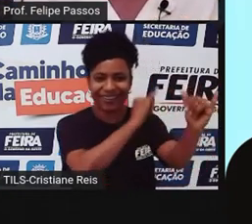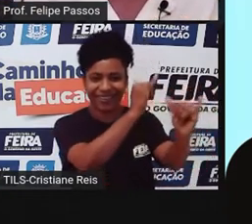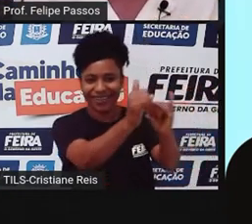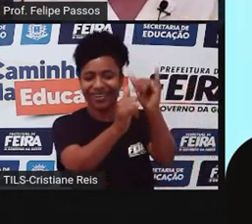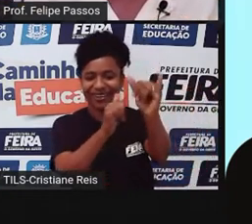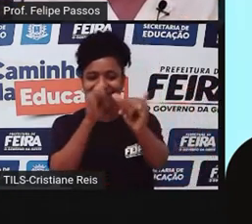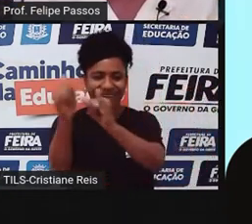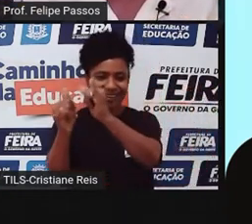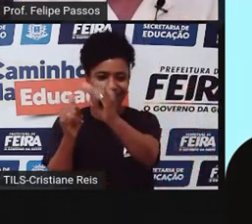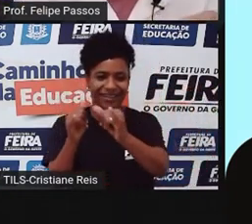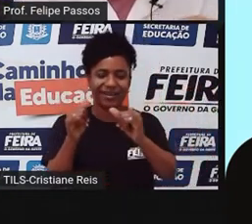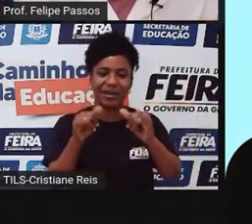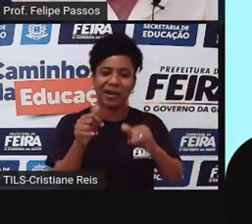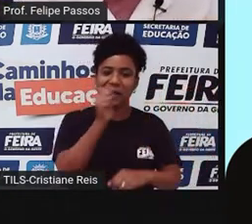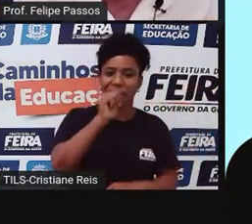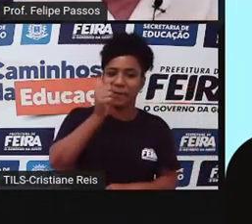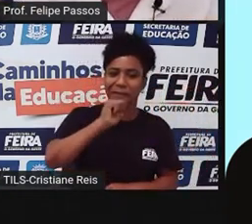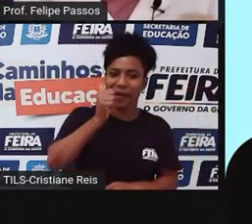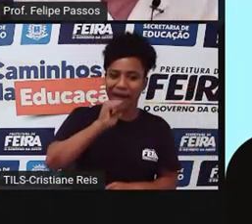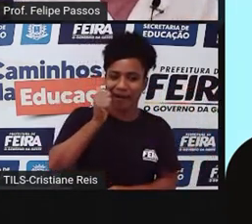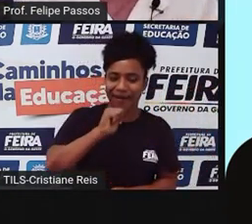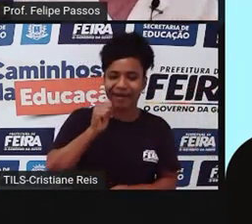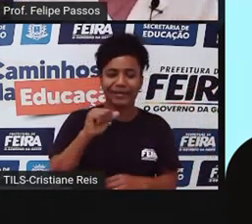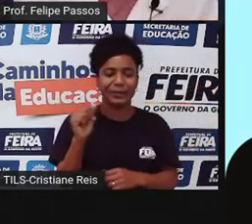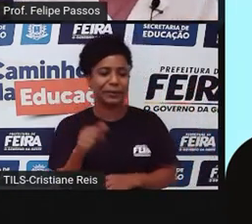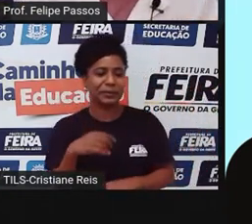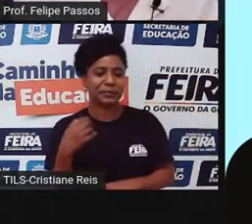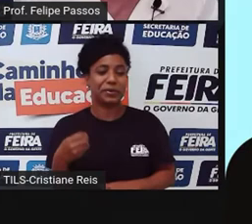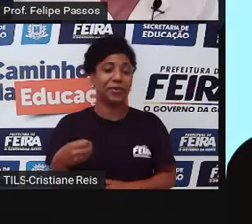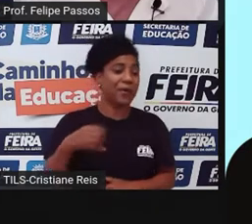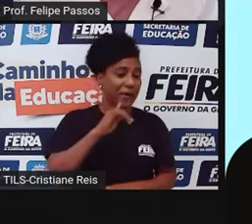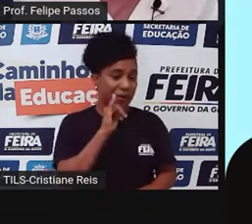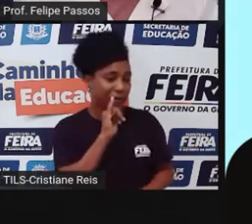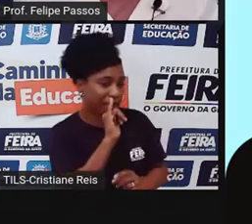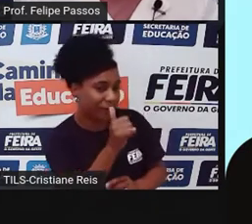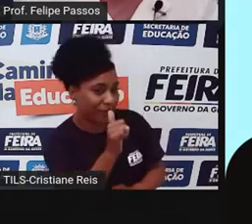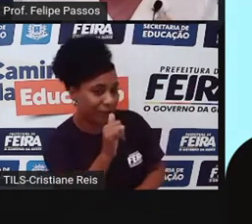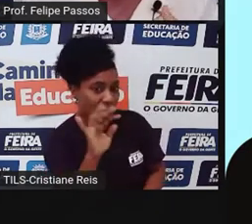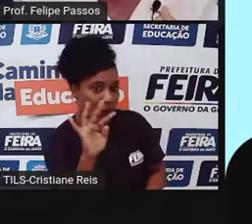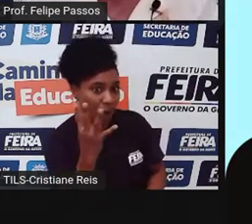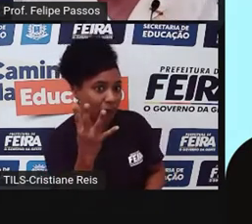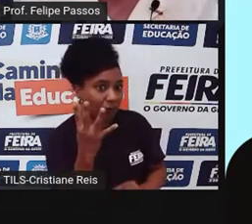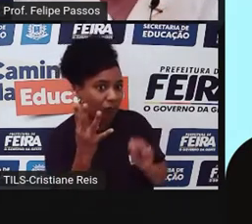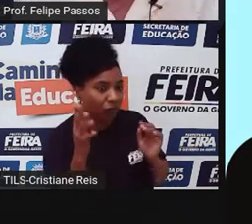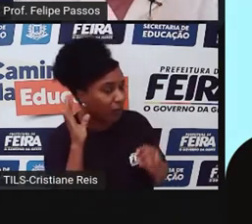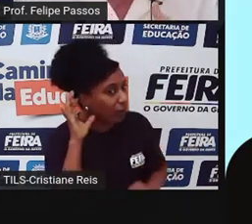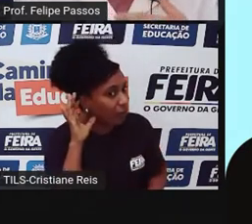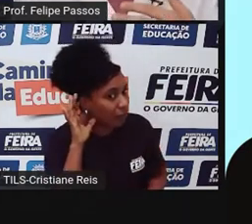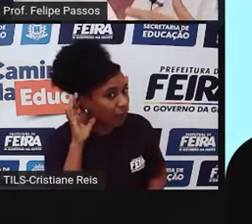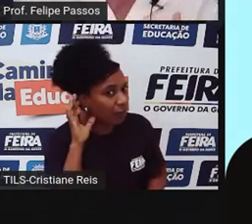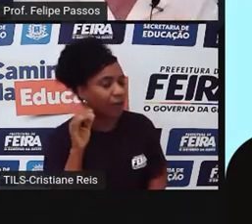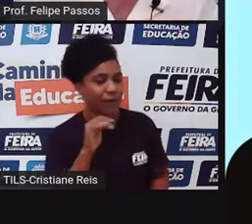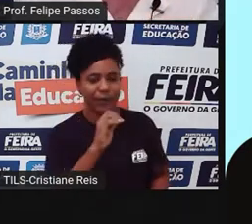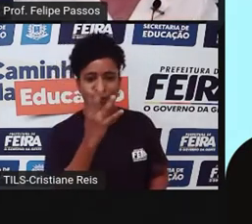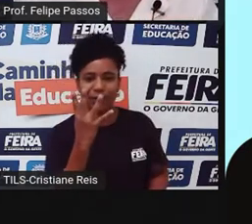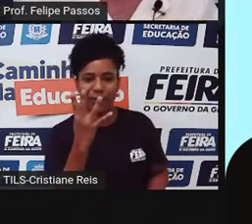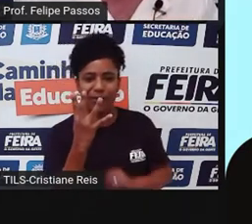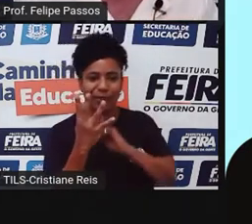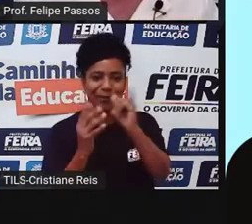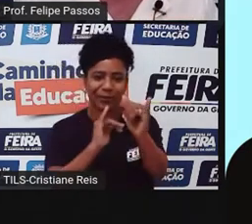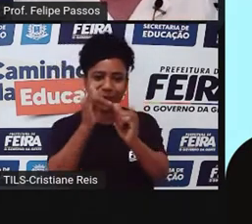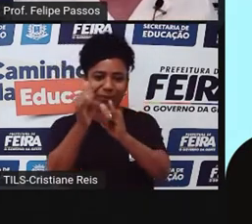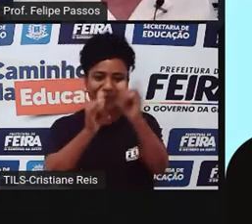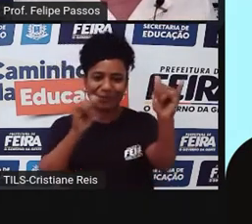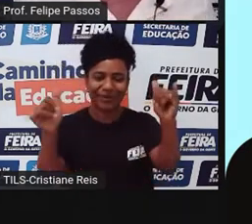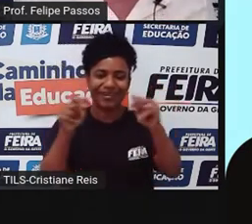conte isso numa mesa de bar e aí quatro pessoas ficaram sabendo. Então, o processo de transmissão de uma informação,